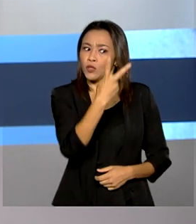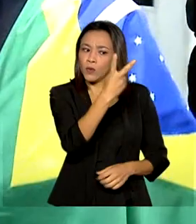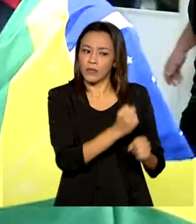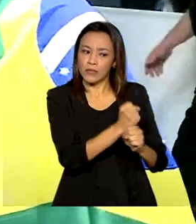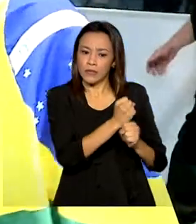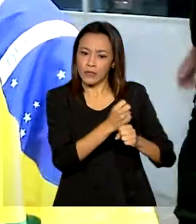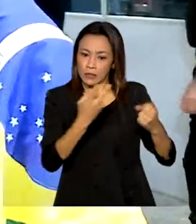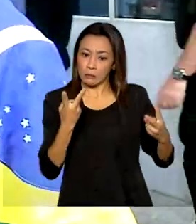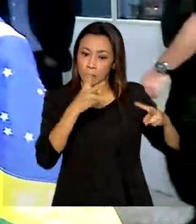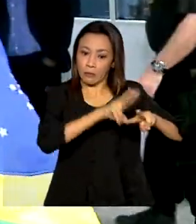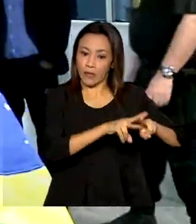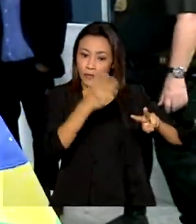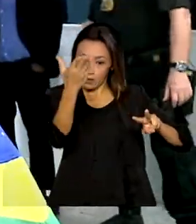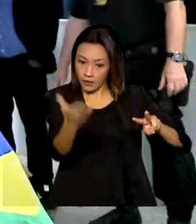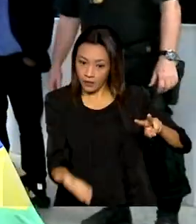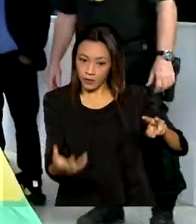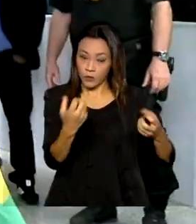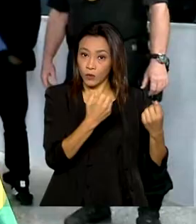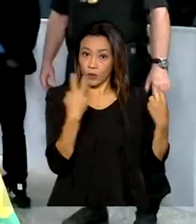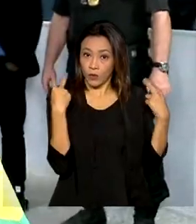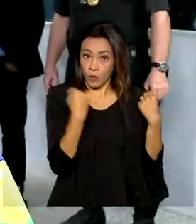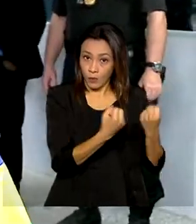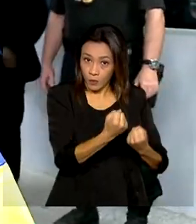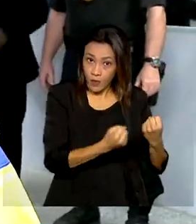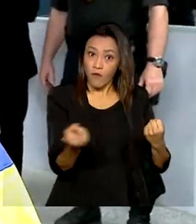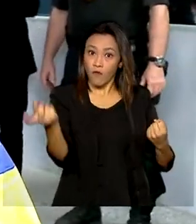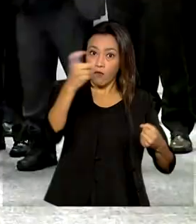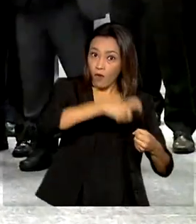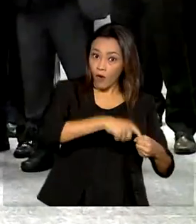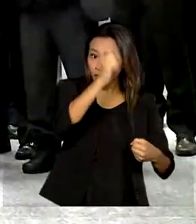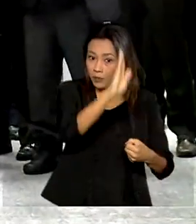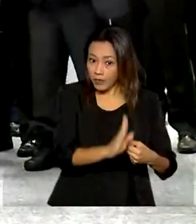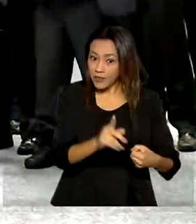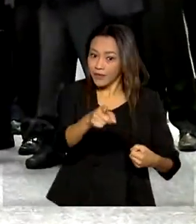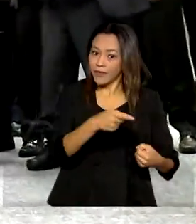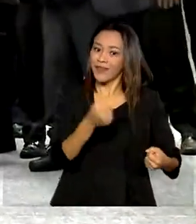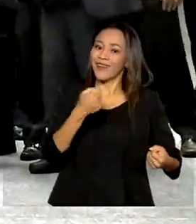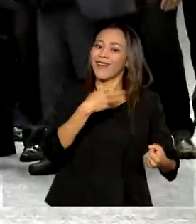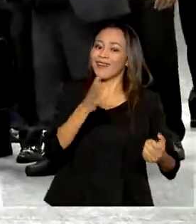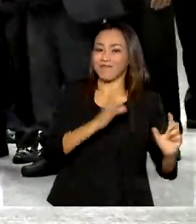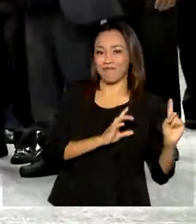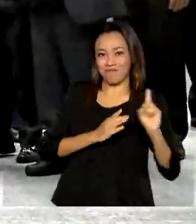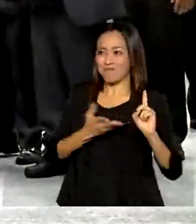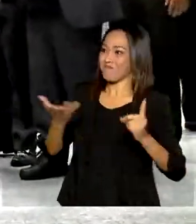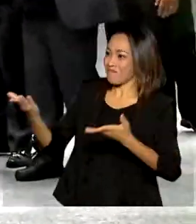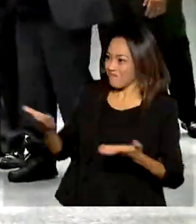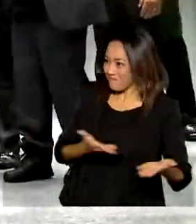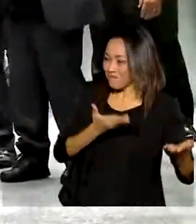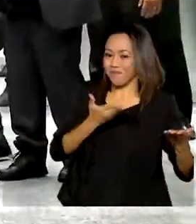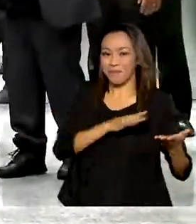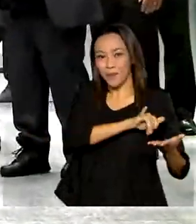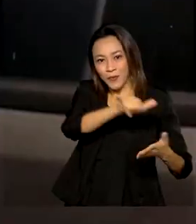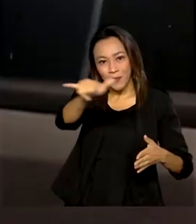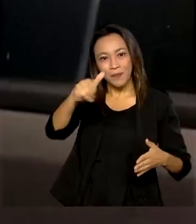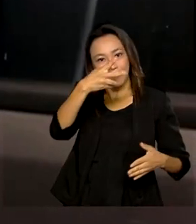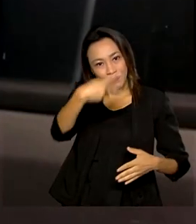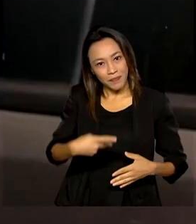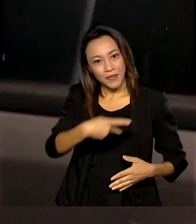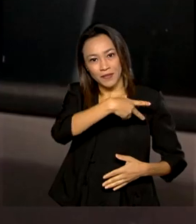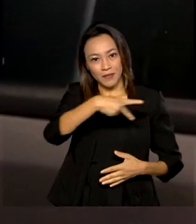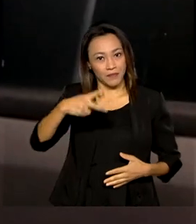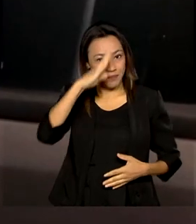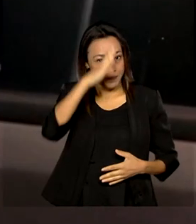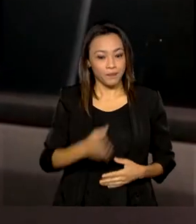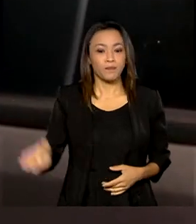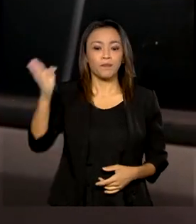Rússia, motorista Robson volta ao Brasil e é recebido no aeroporto pelo presidente Jair Bolsonaro. Militares